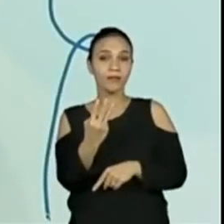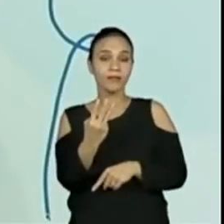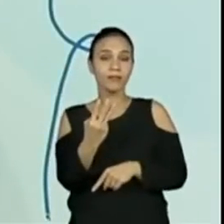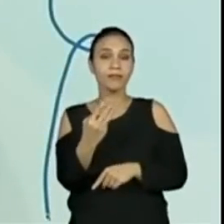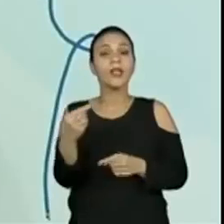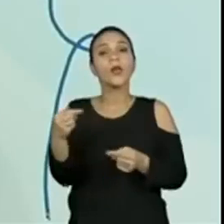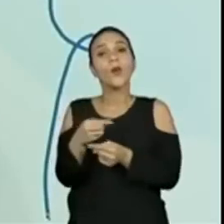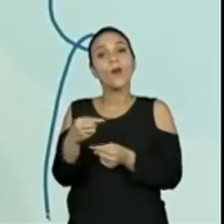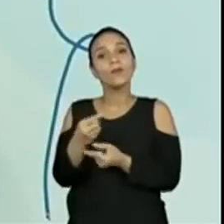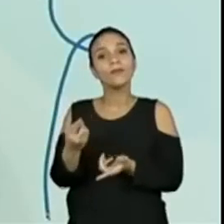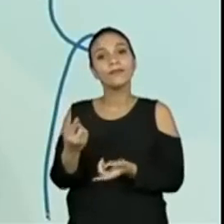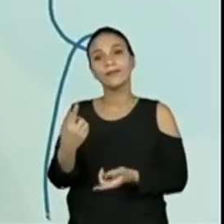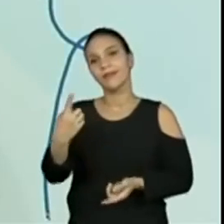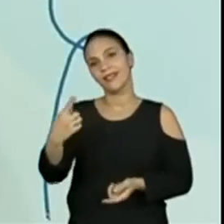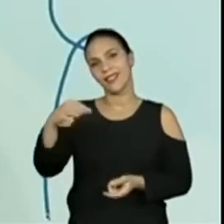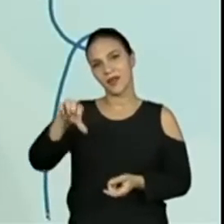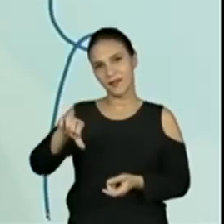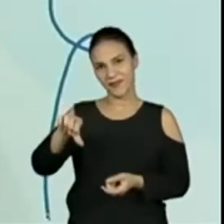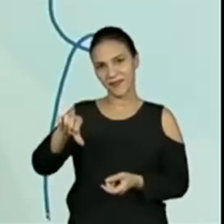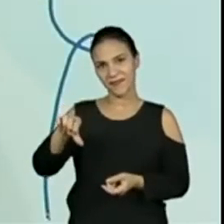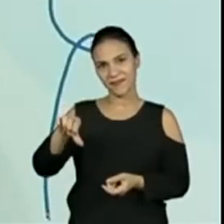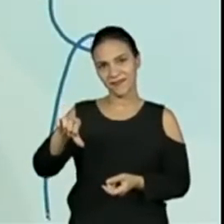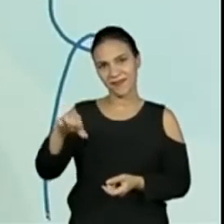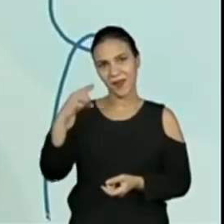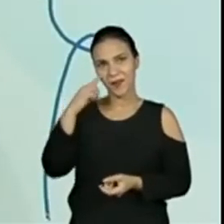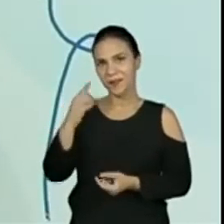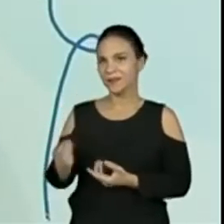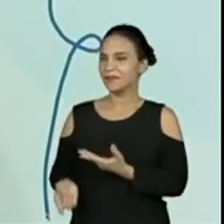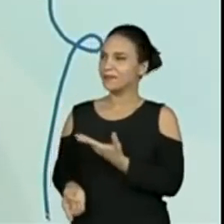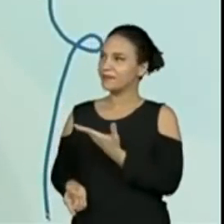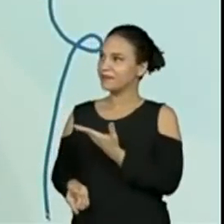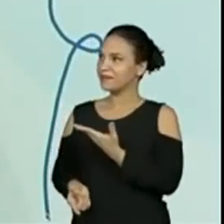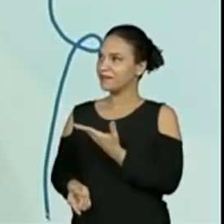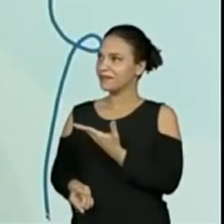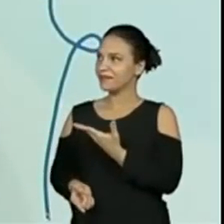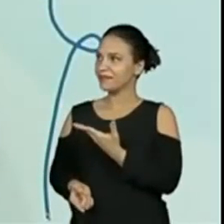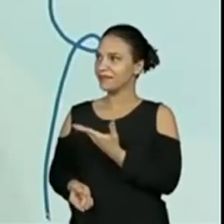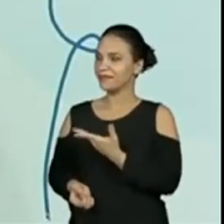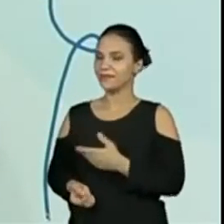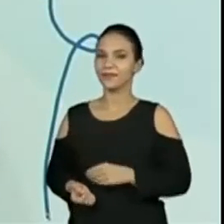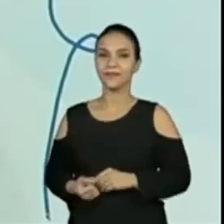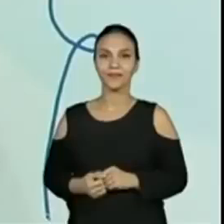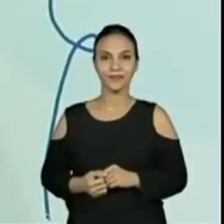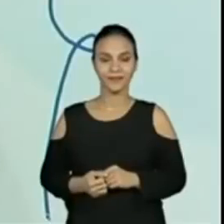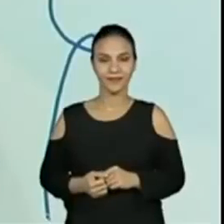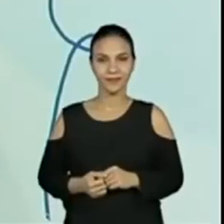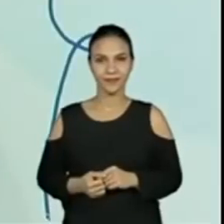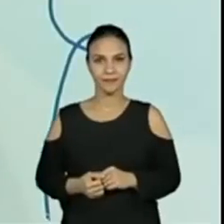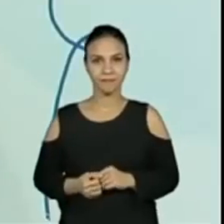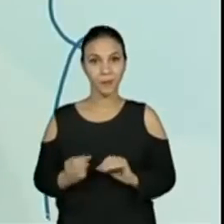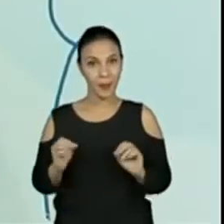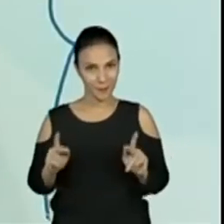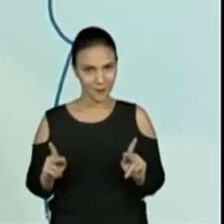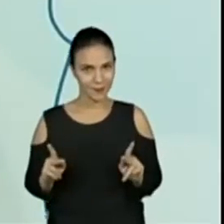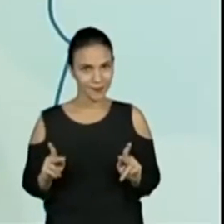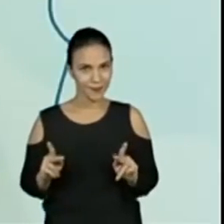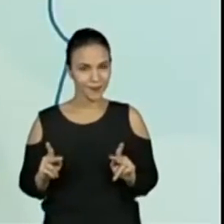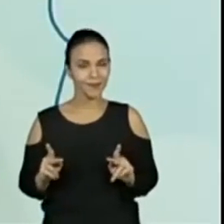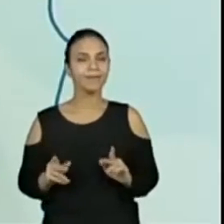igual a 57. E na segunda, 57 dividido por 3 igual a 19.